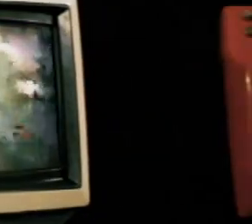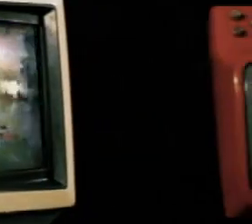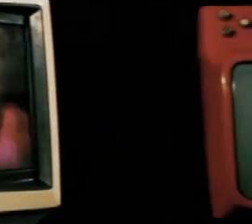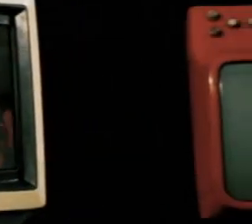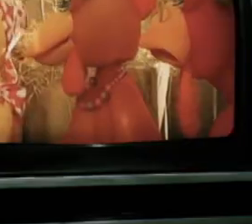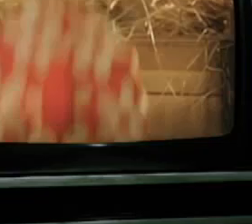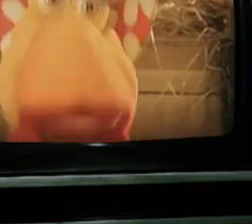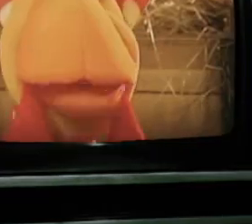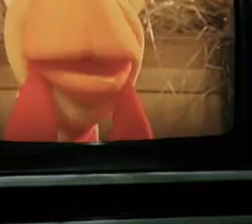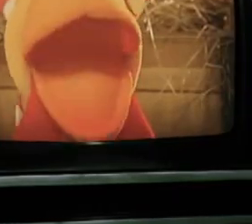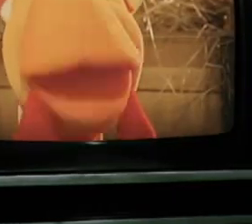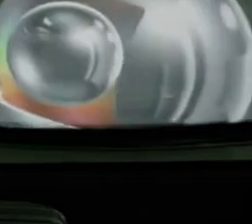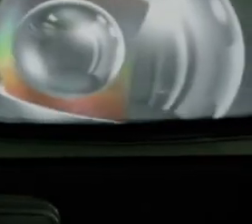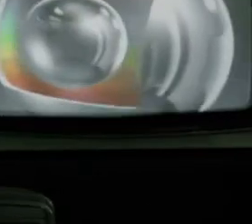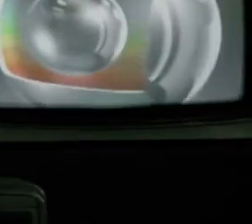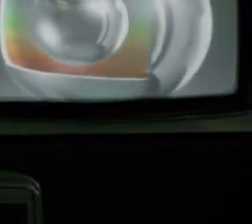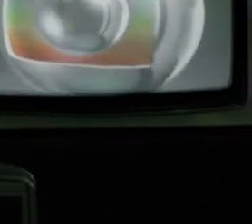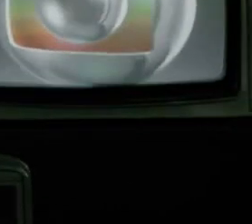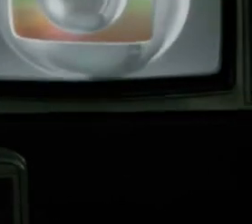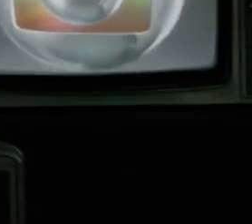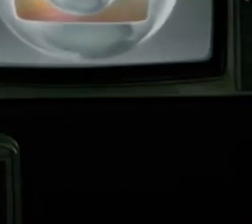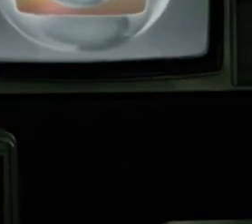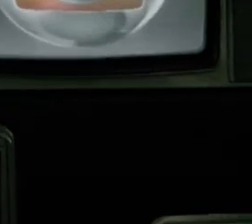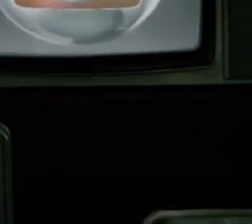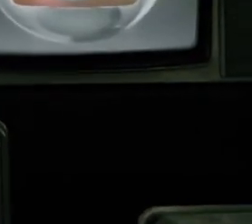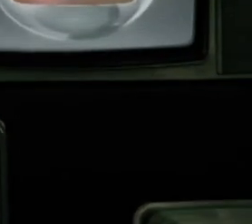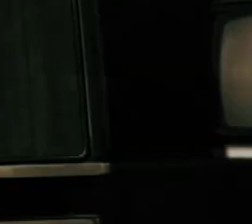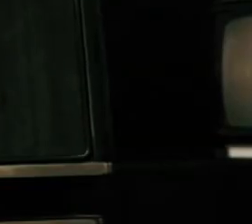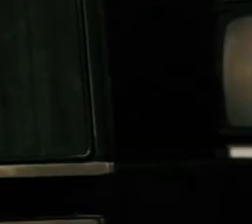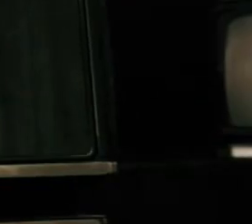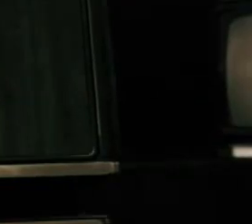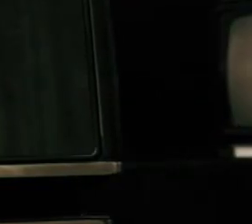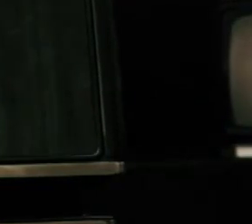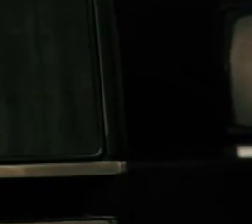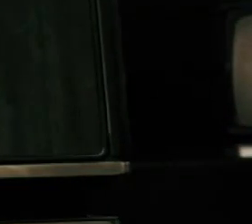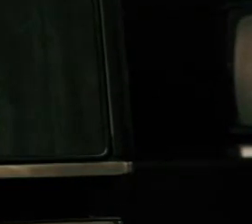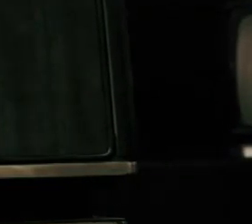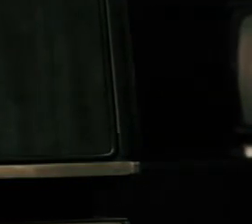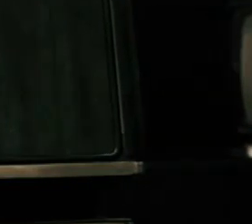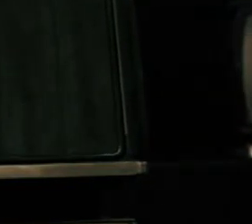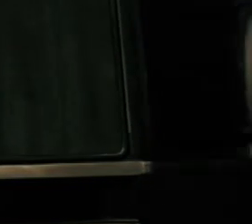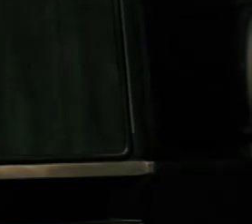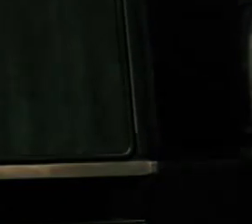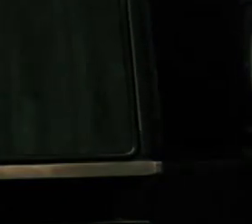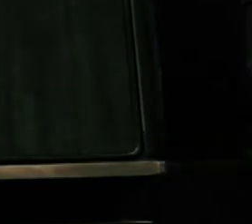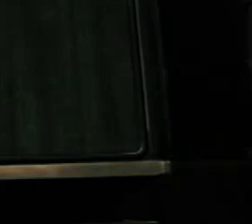Leve Cultura, com você. RPC, Rádio e Televisão Cultura, a imagem de São Paulo.